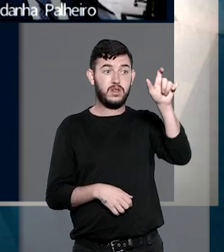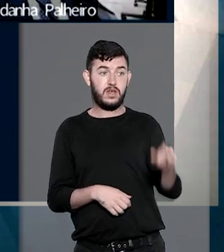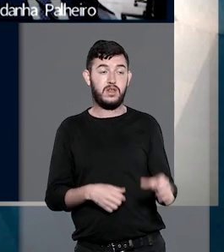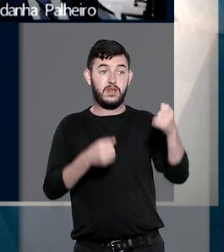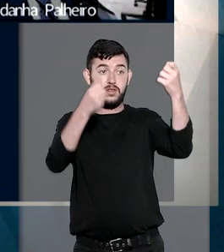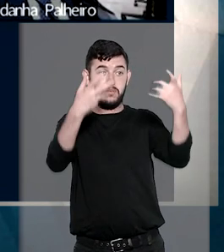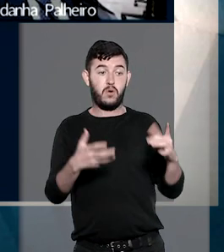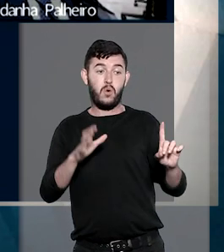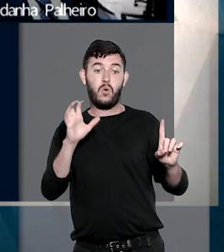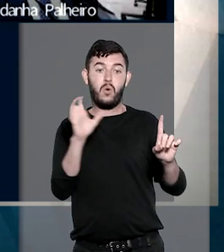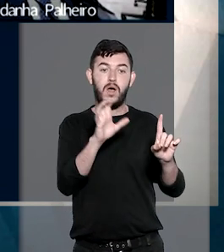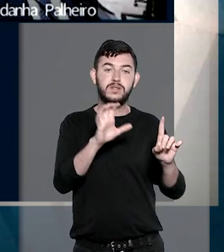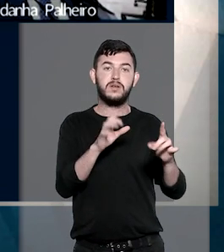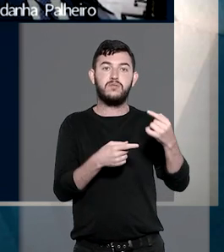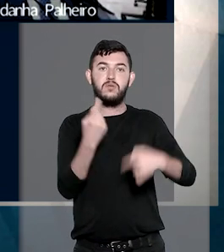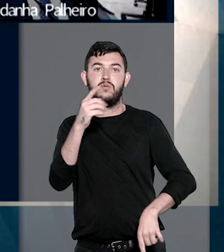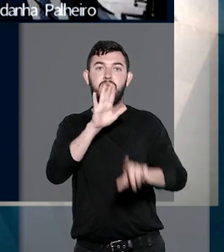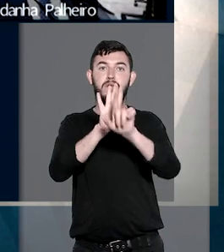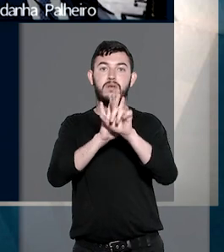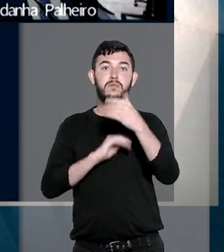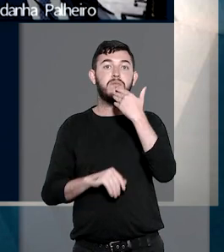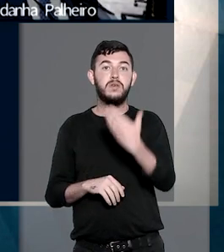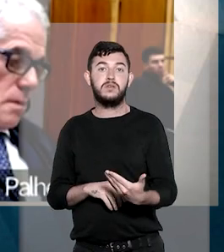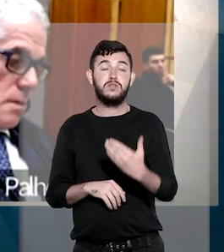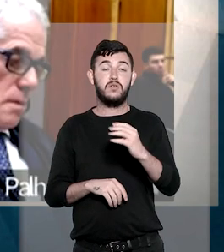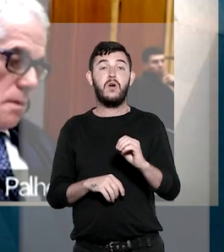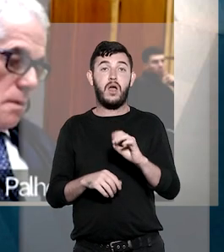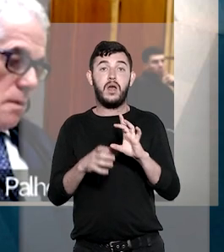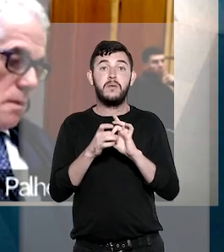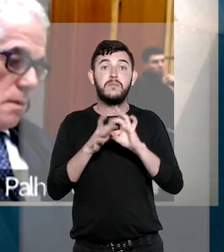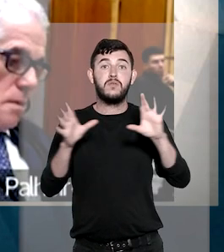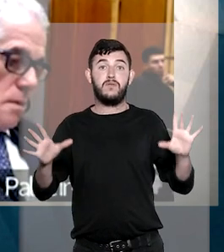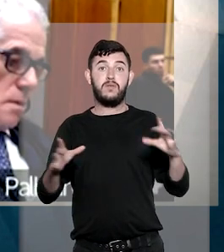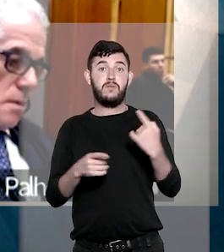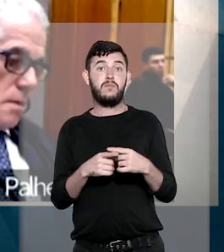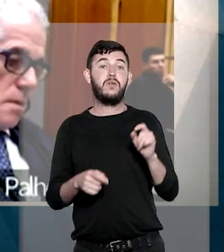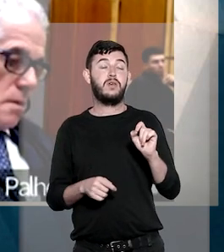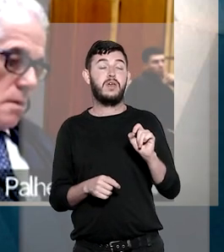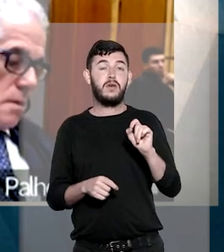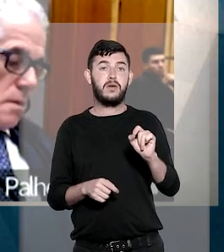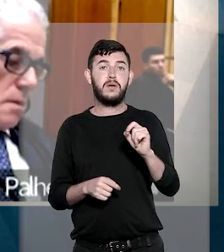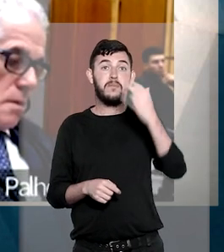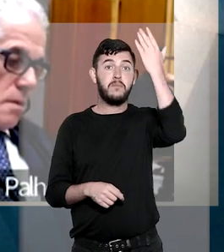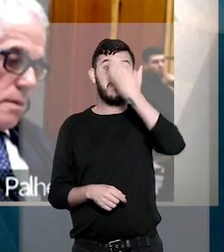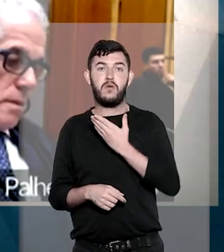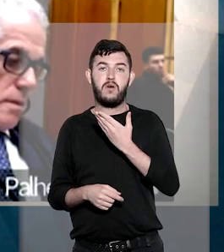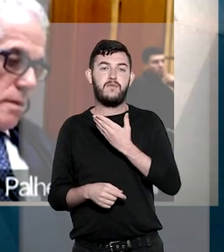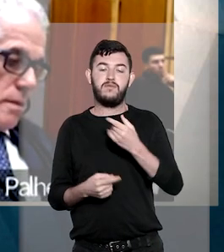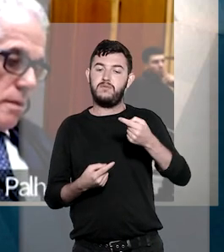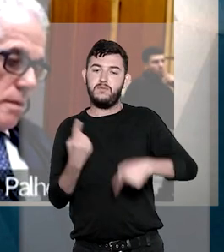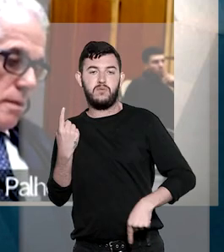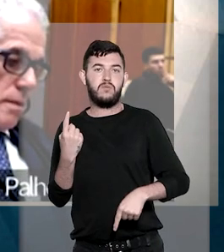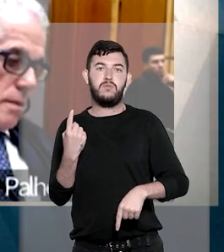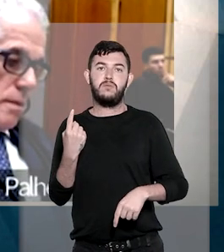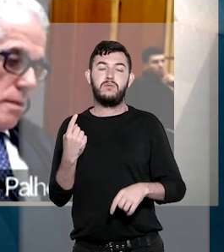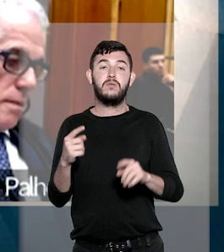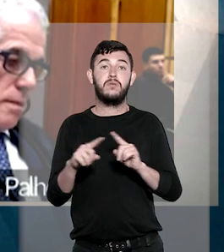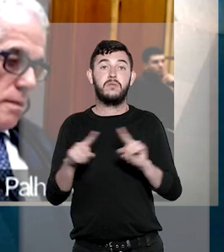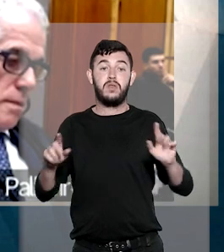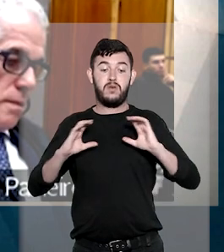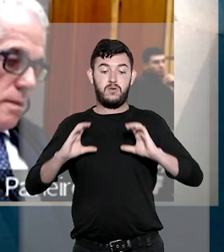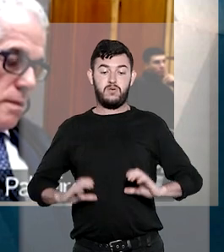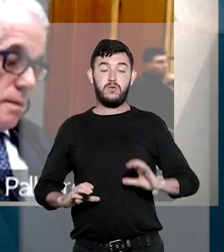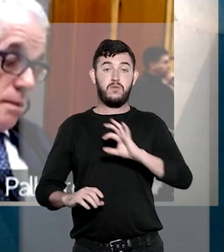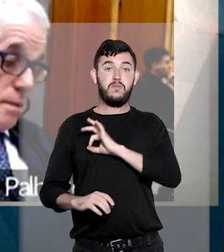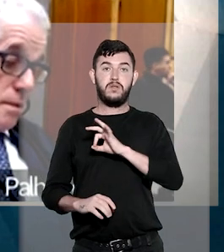absolvição do réu com base na ilicitude das provas. Segundo o relator, ministro Rogério Schietti Cruz, a conduta do policial